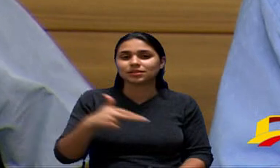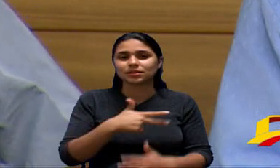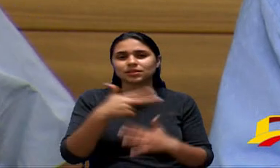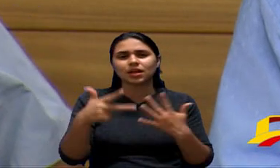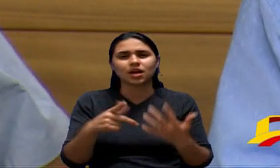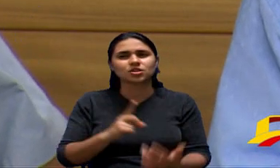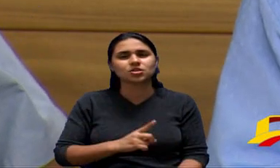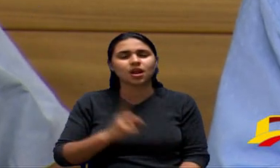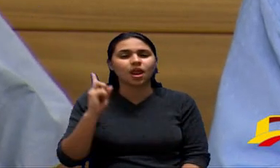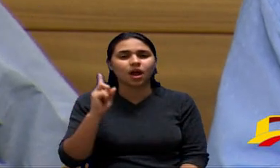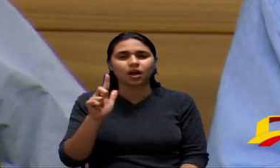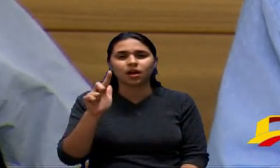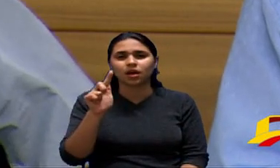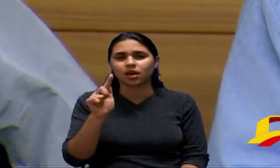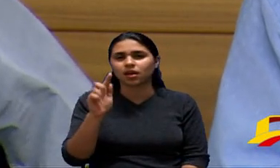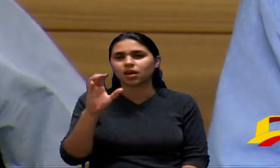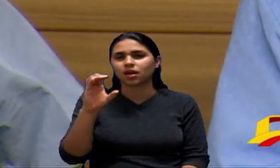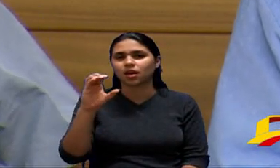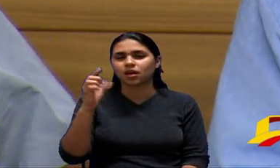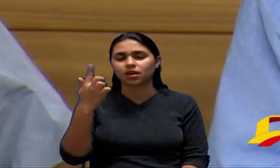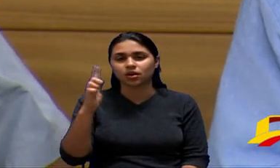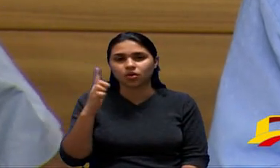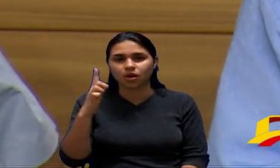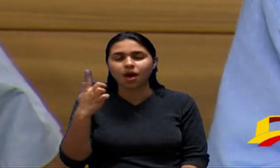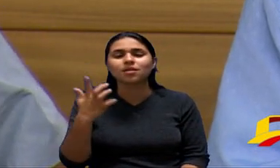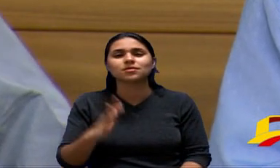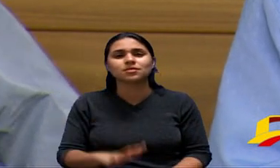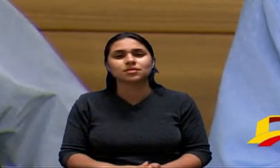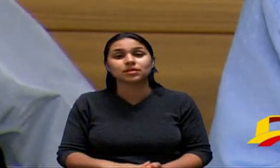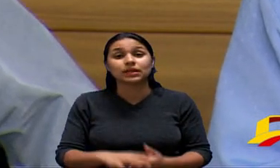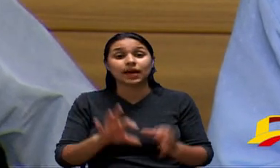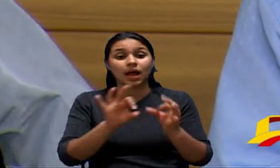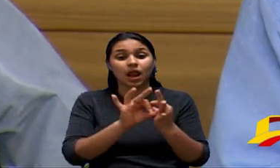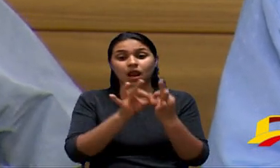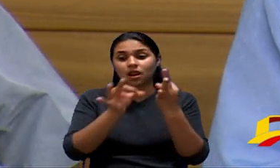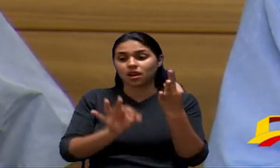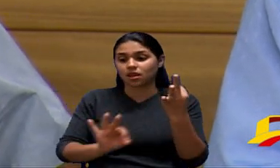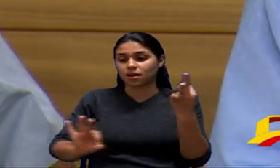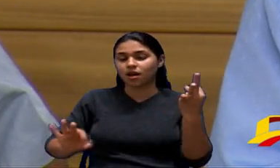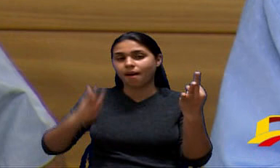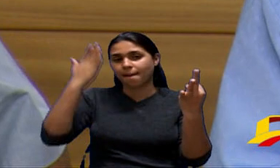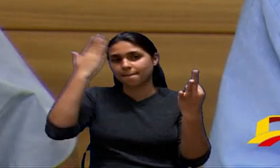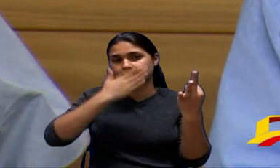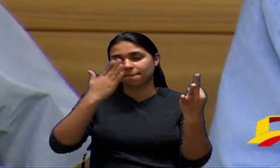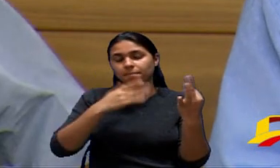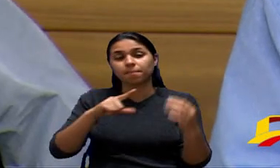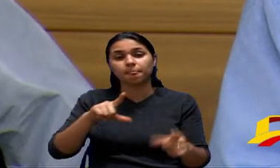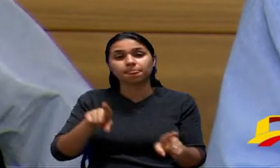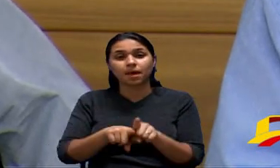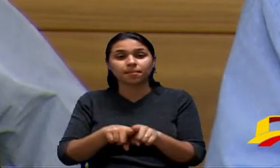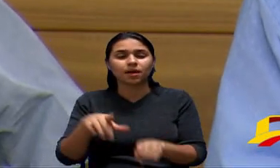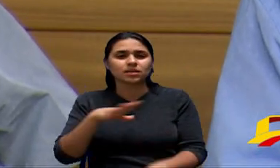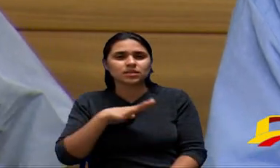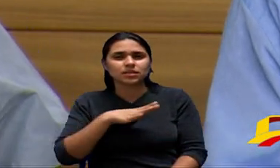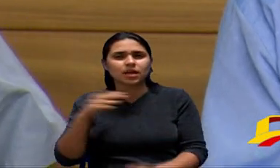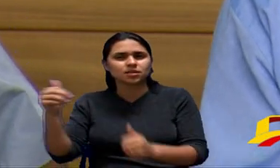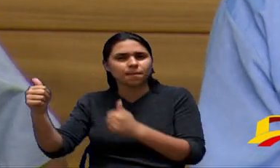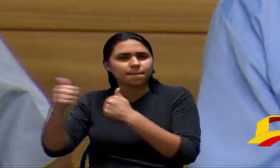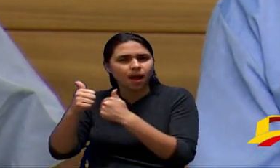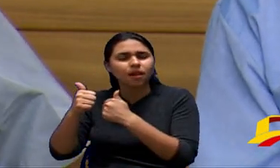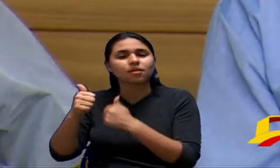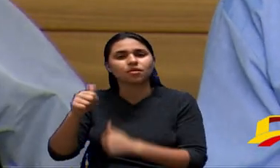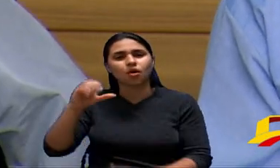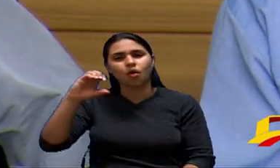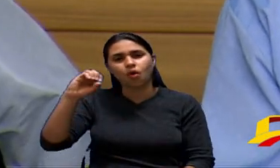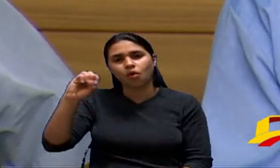lá também sancionaram uma lei da mangueira transparente na cidade de Osasco aqui pertinho também acho que foi uma das primeiras cidades